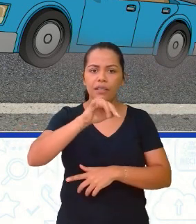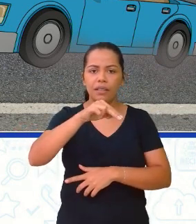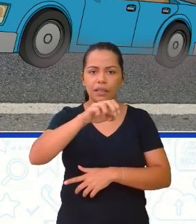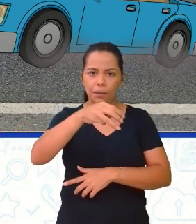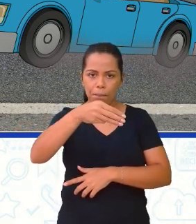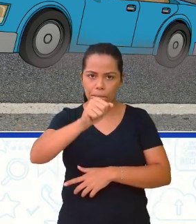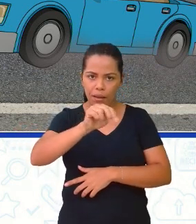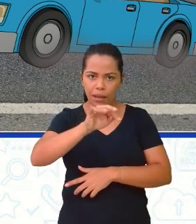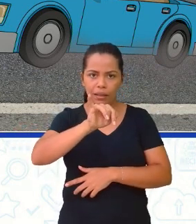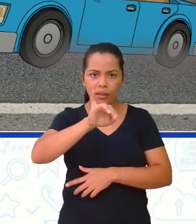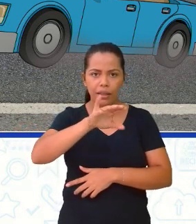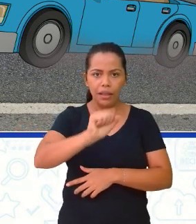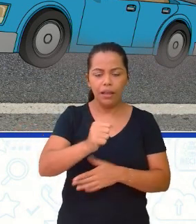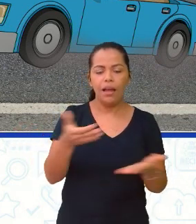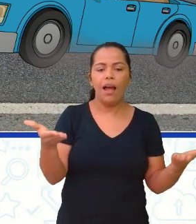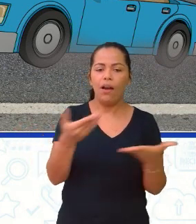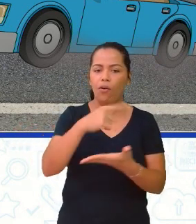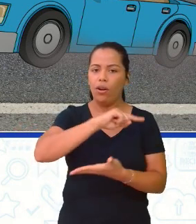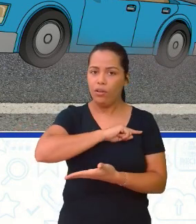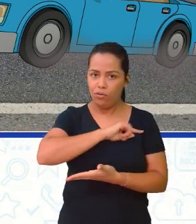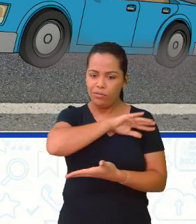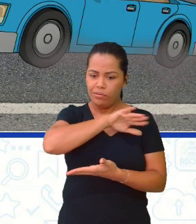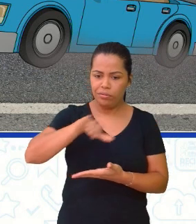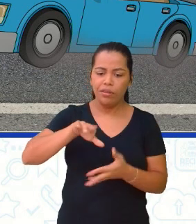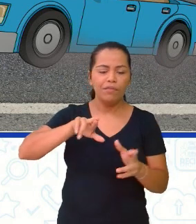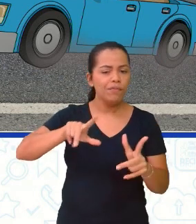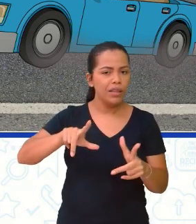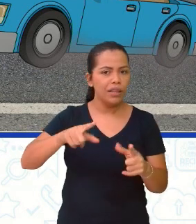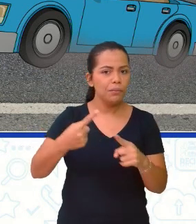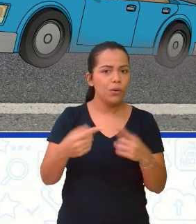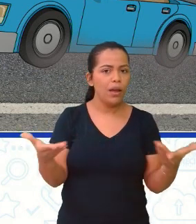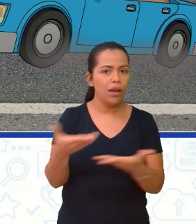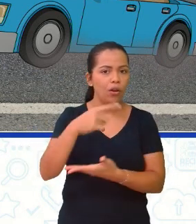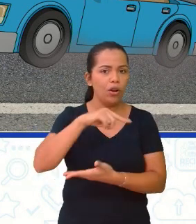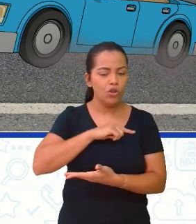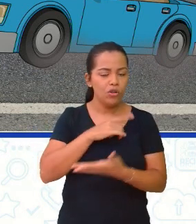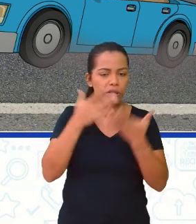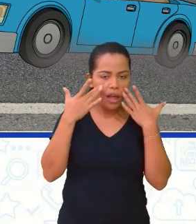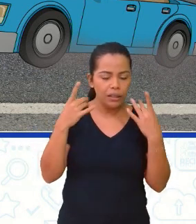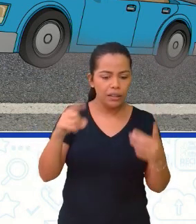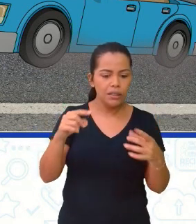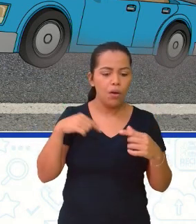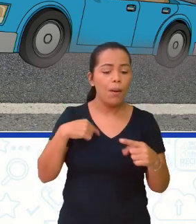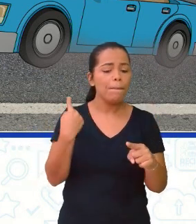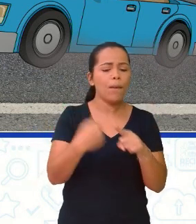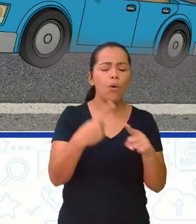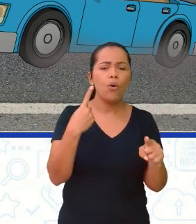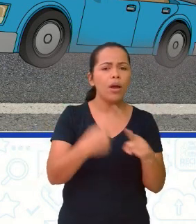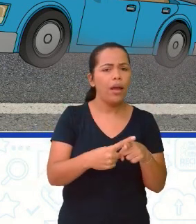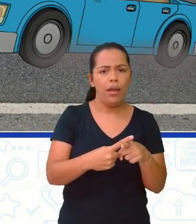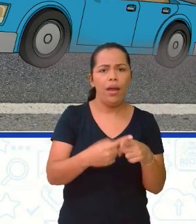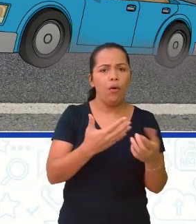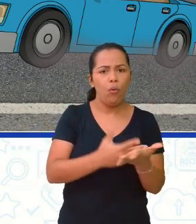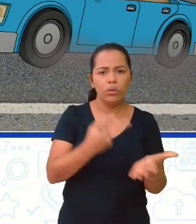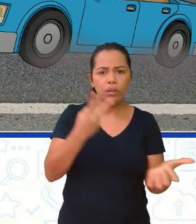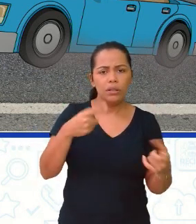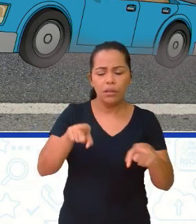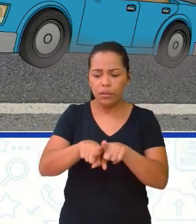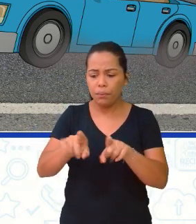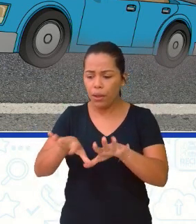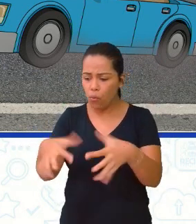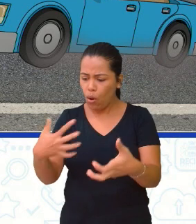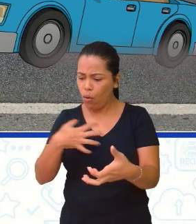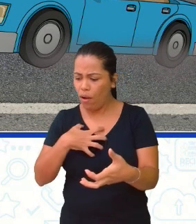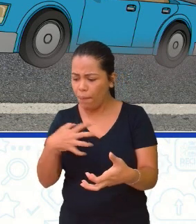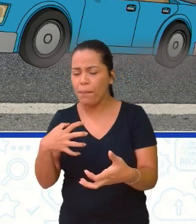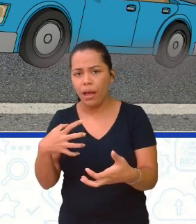assim, a atenção é analisar as causas dos movimentos e os possíveis efeitos que esse movimento pode causar. Então,